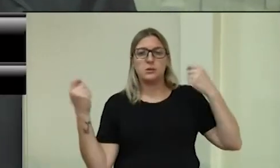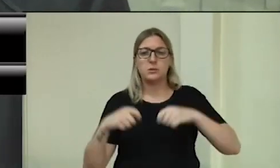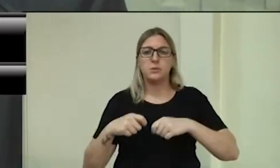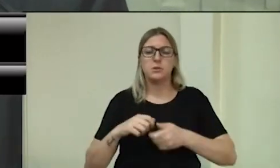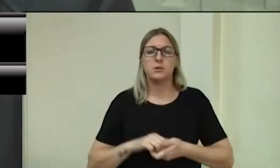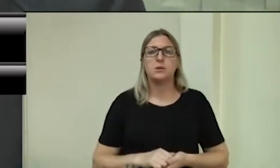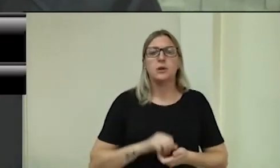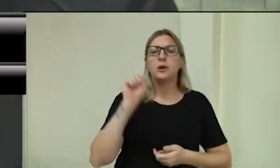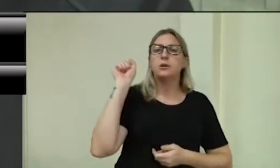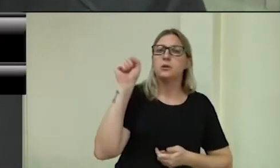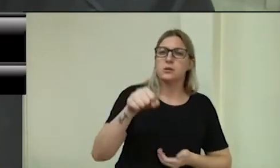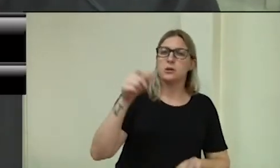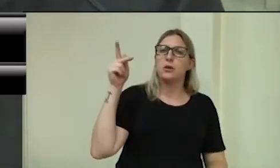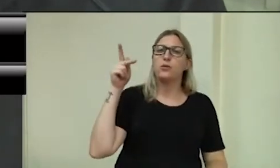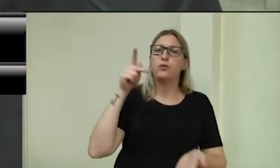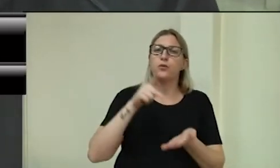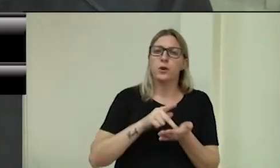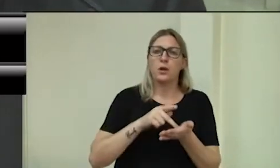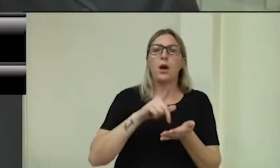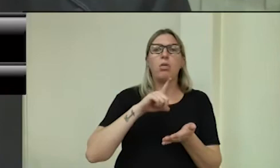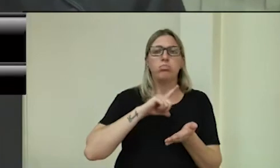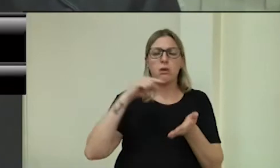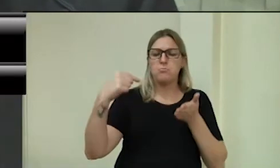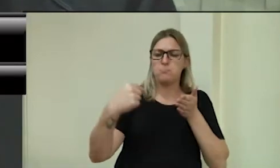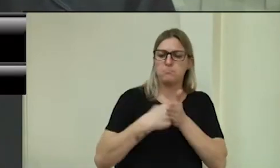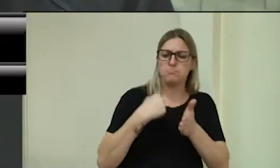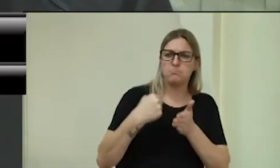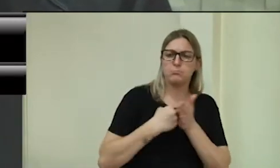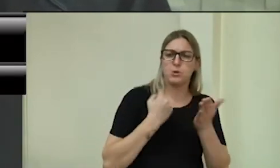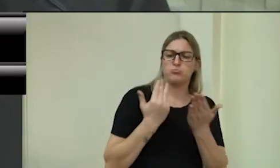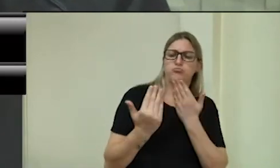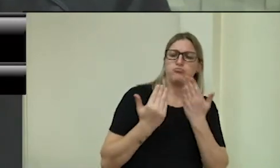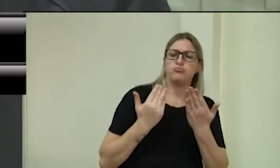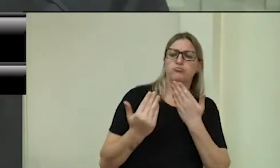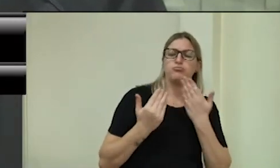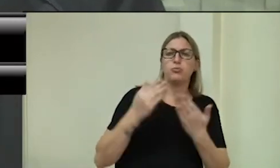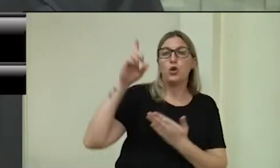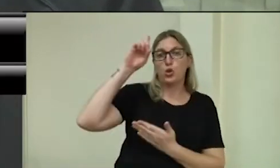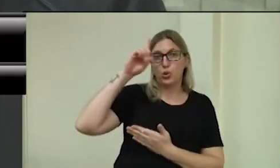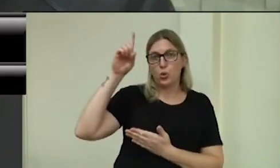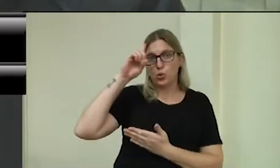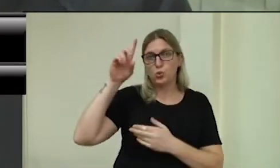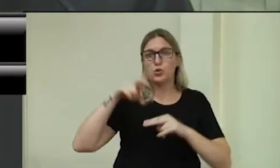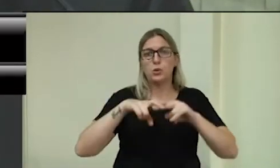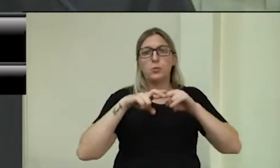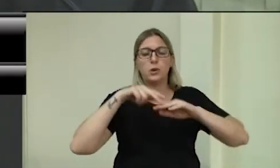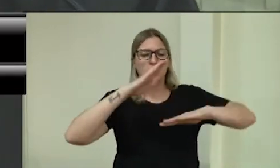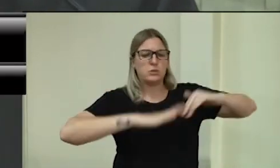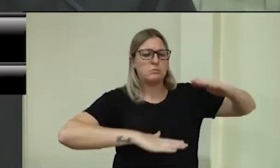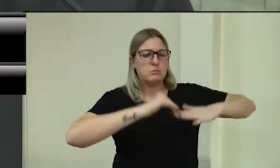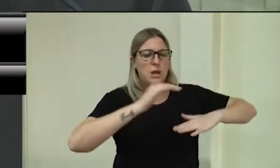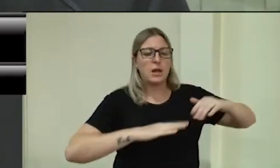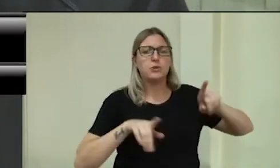é verdade que somos questionados diretamente, diariamente pelas nossas práticas e posições.